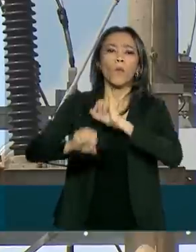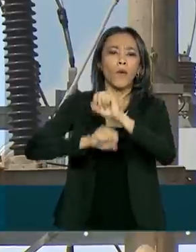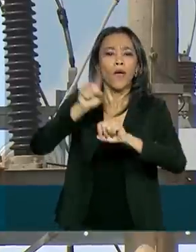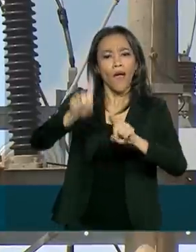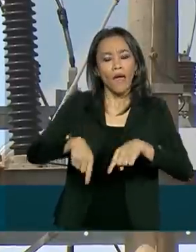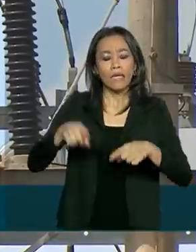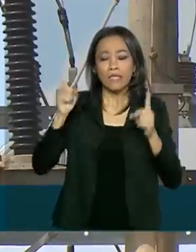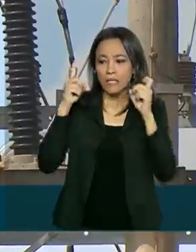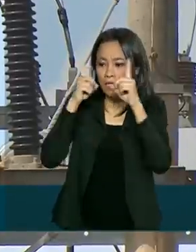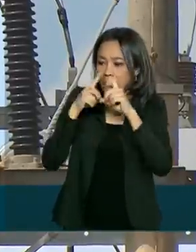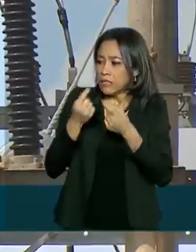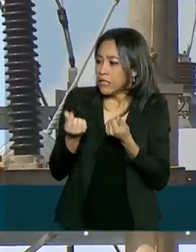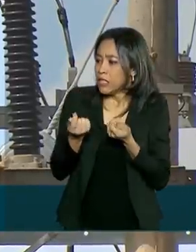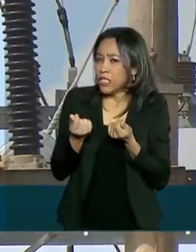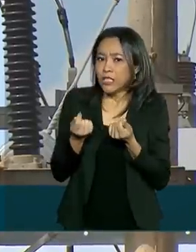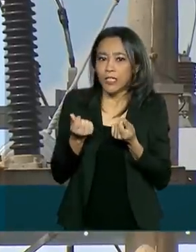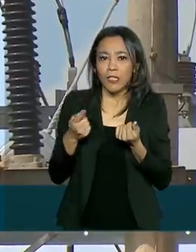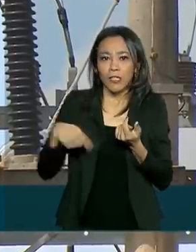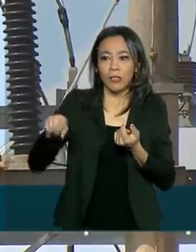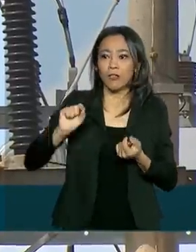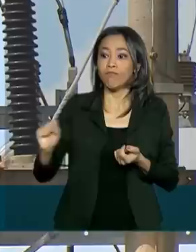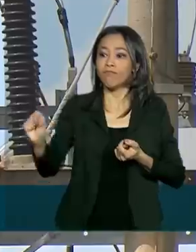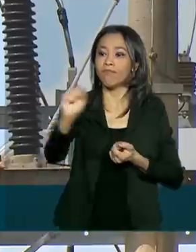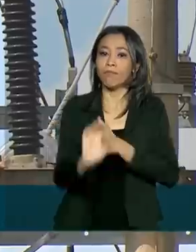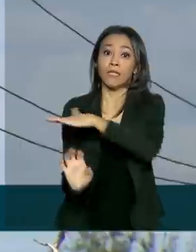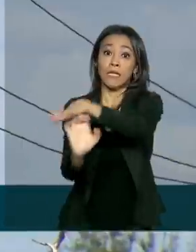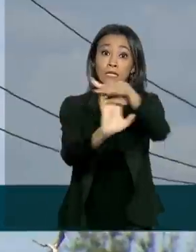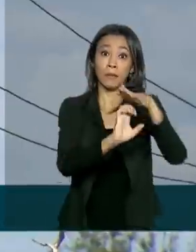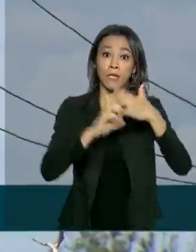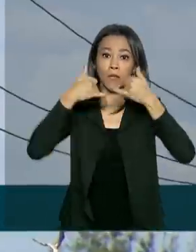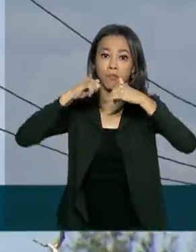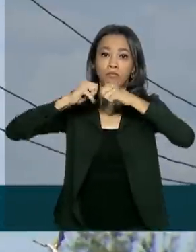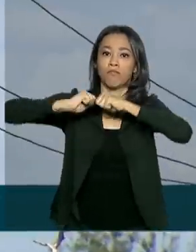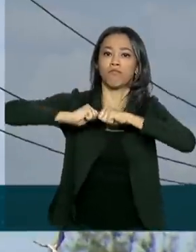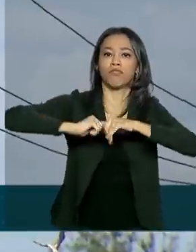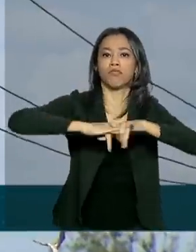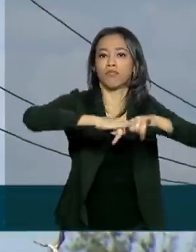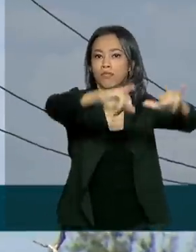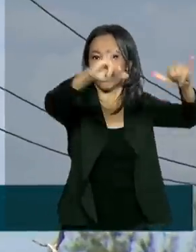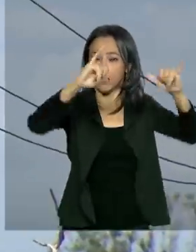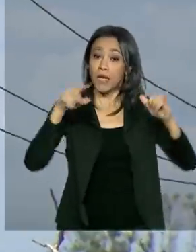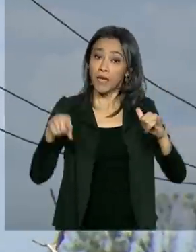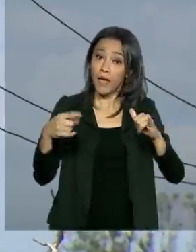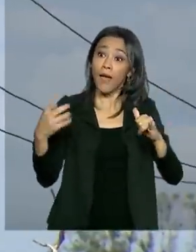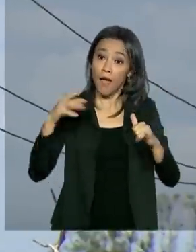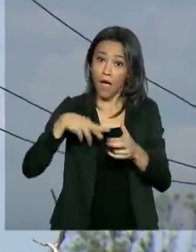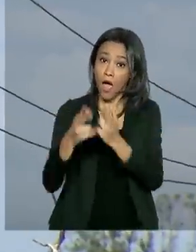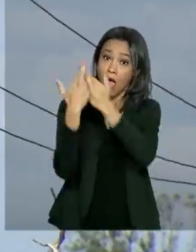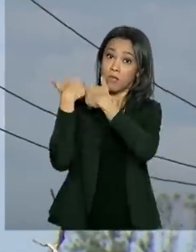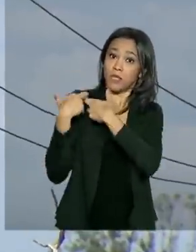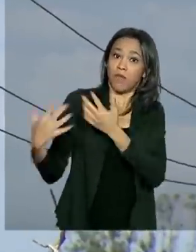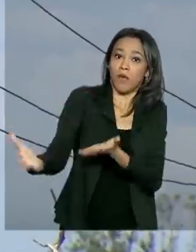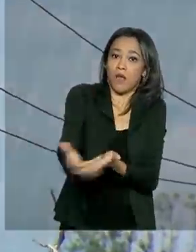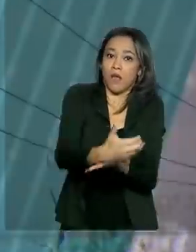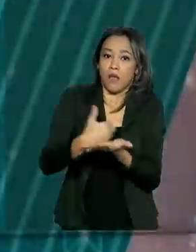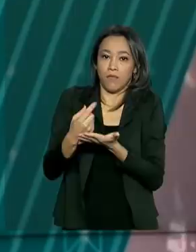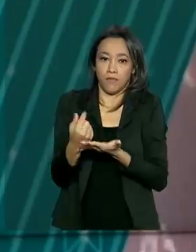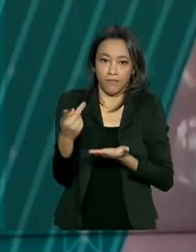financeira das distribuidoras de energia elétrica, responsáveis pela arrecadação do setor.